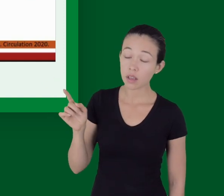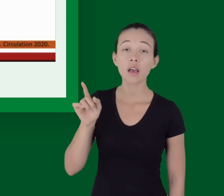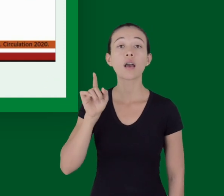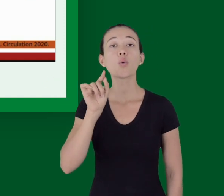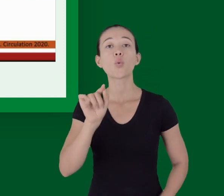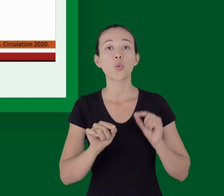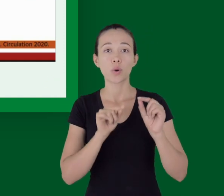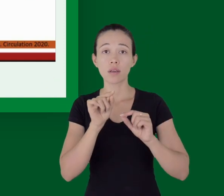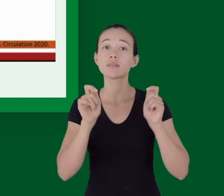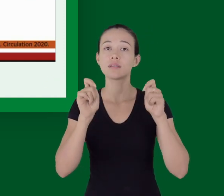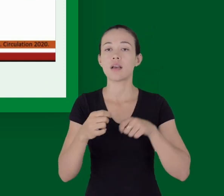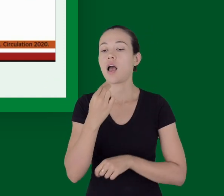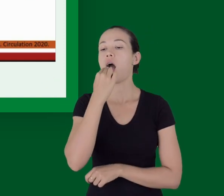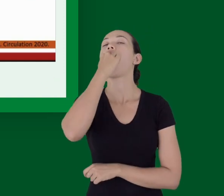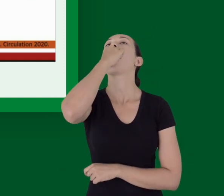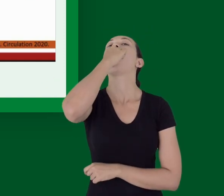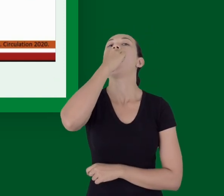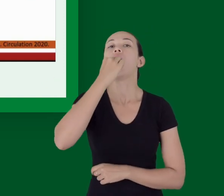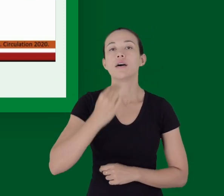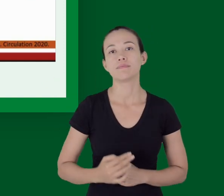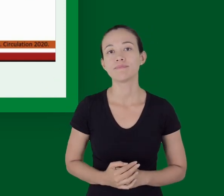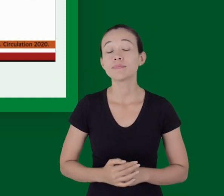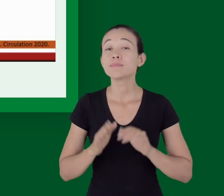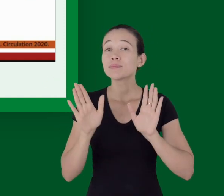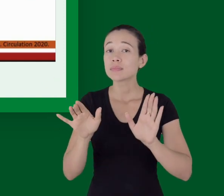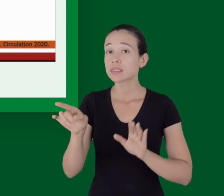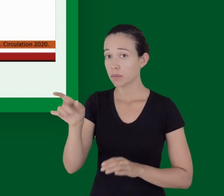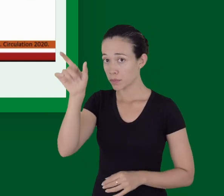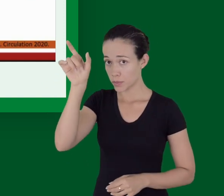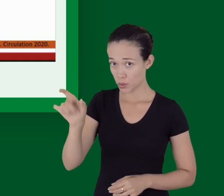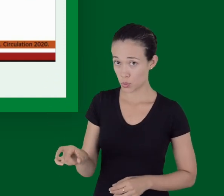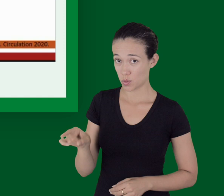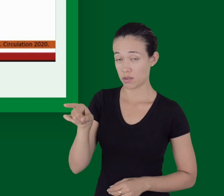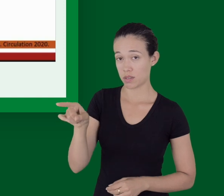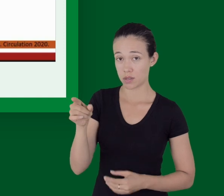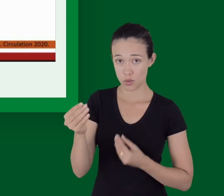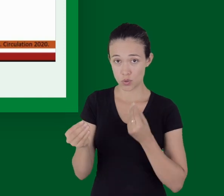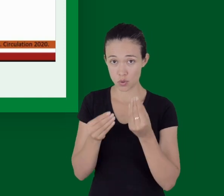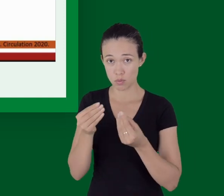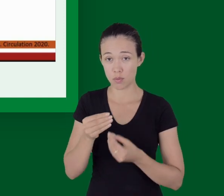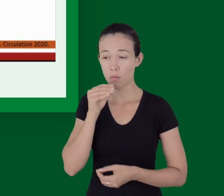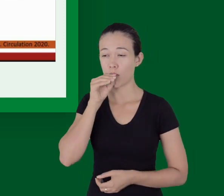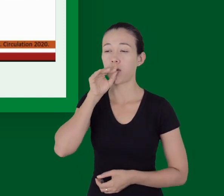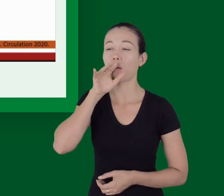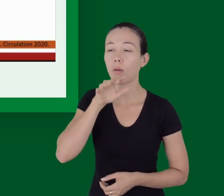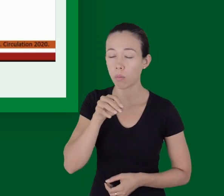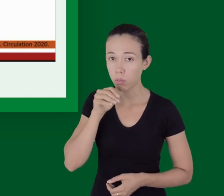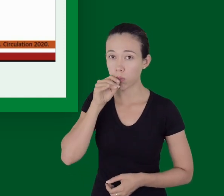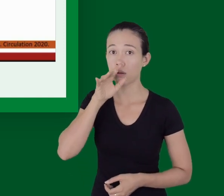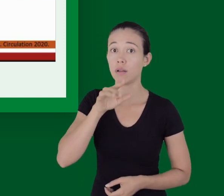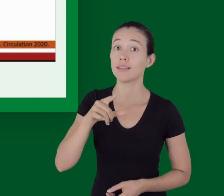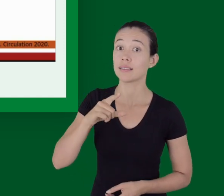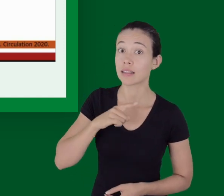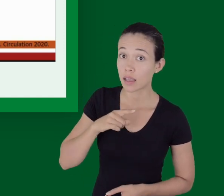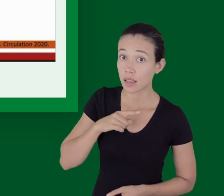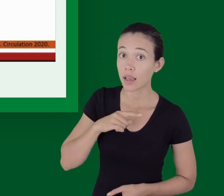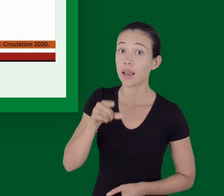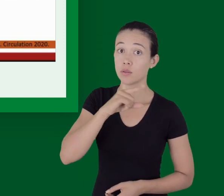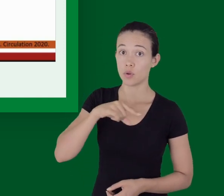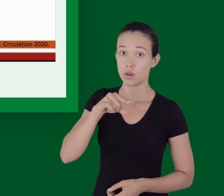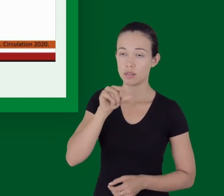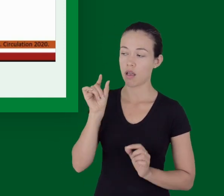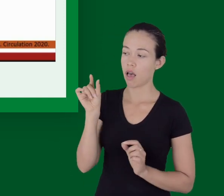vômito, ela é contraindicada. Agora, no caso da parada cardiorrespiratória, não vai ter reflexo de vômito, então o uso está